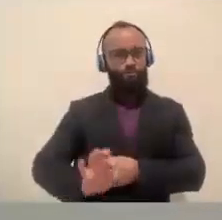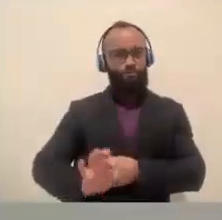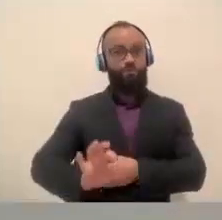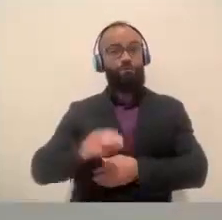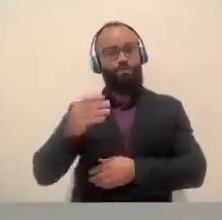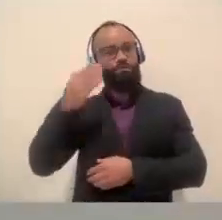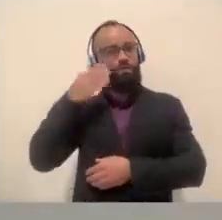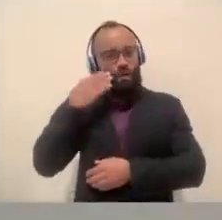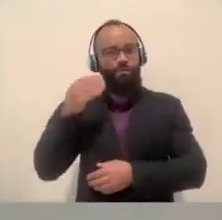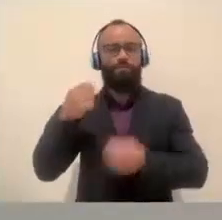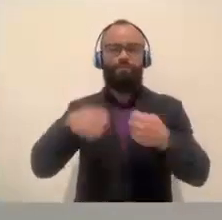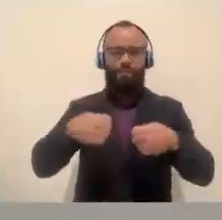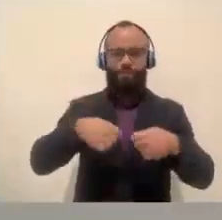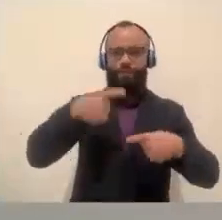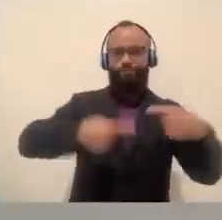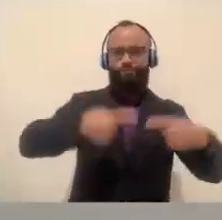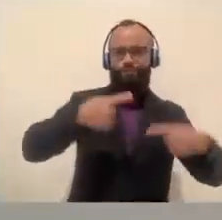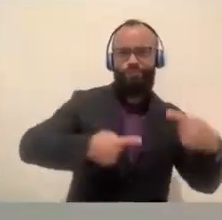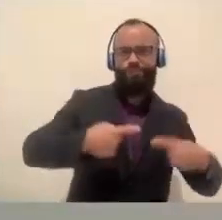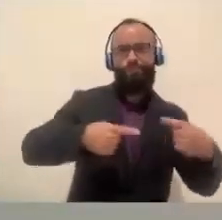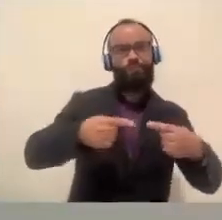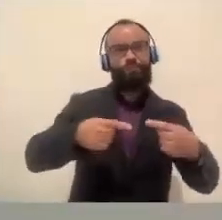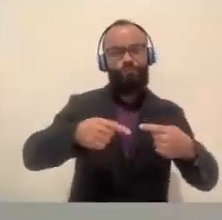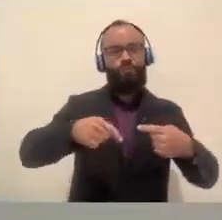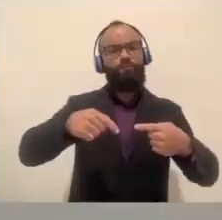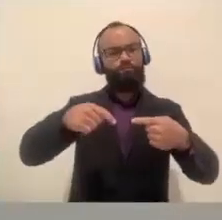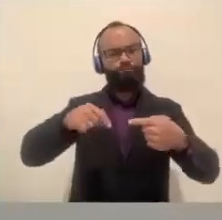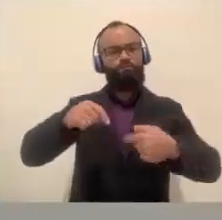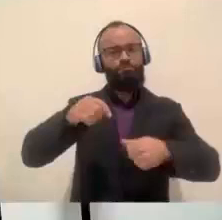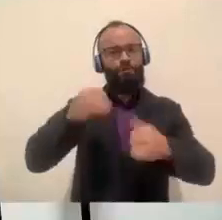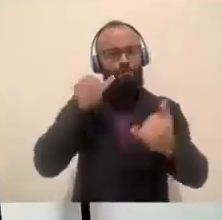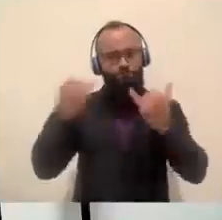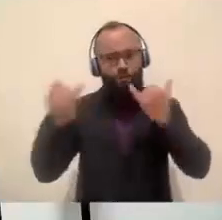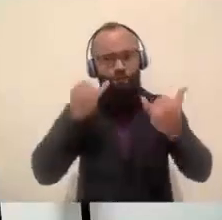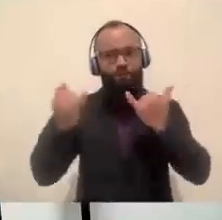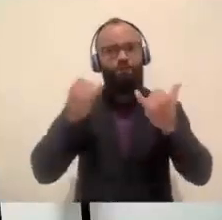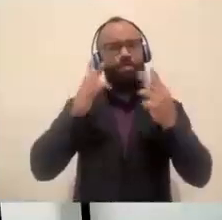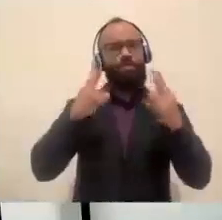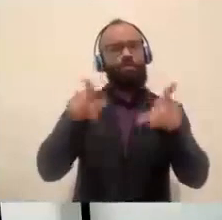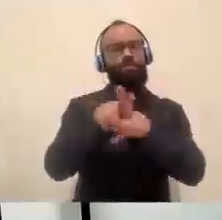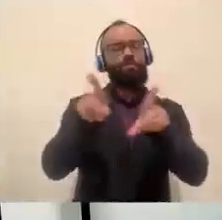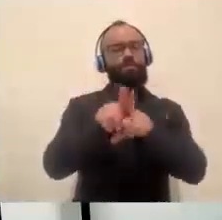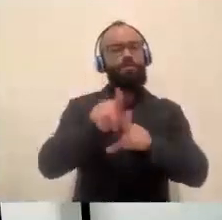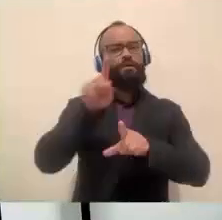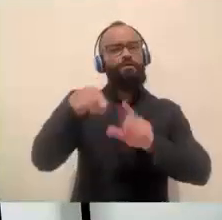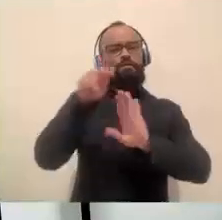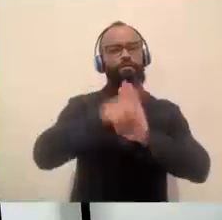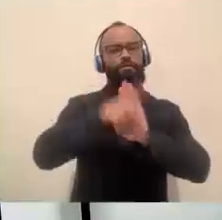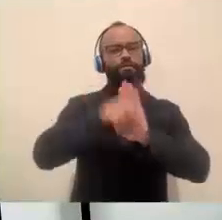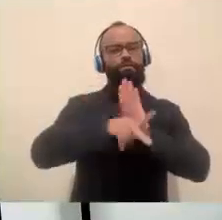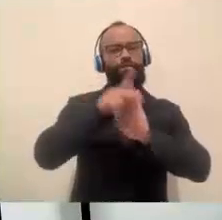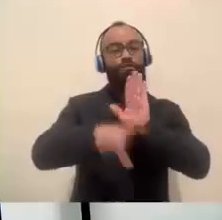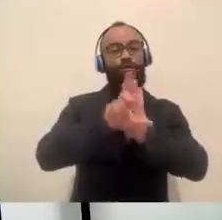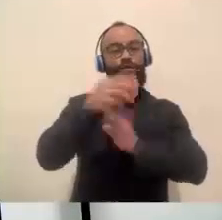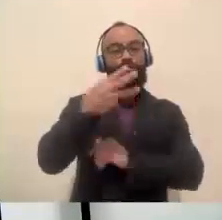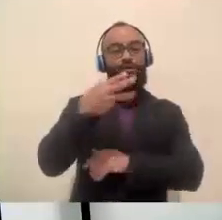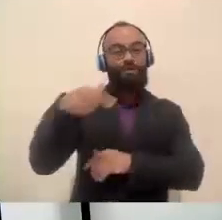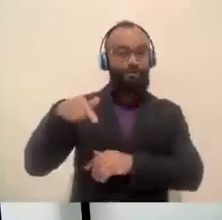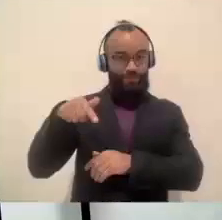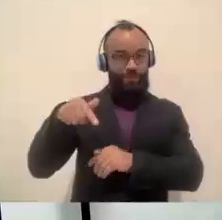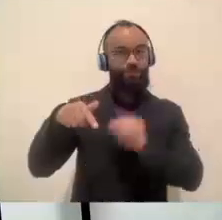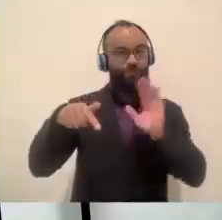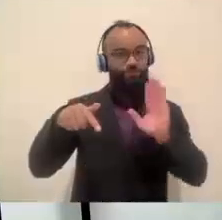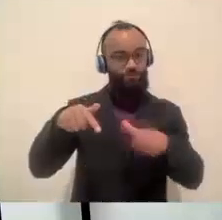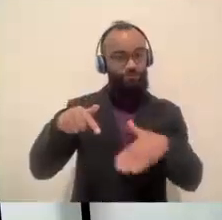discussão e precisa também de muitas informações, projeto de lei 37 e também já